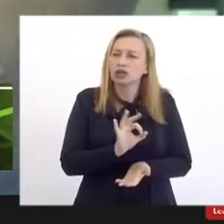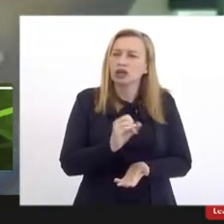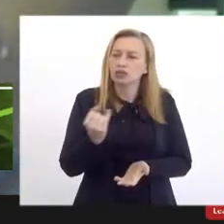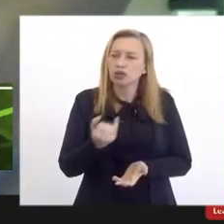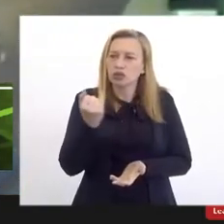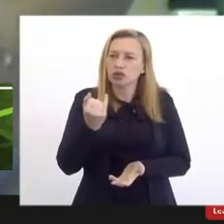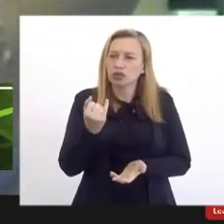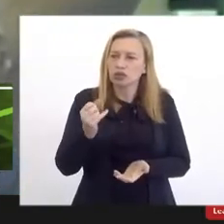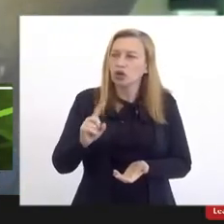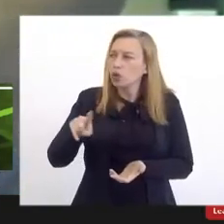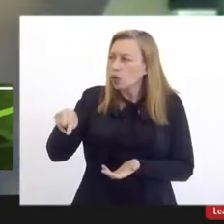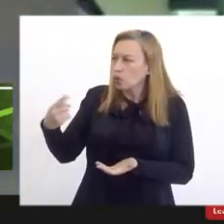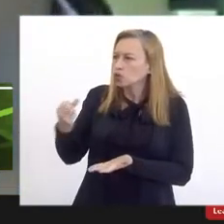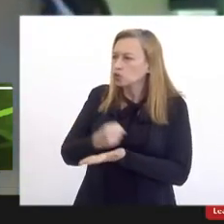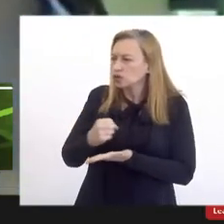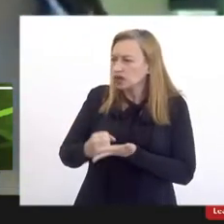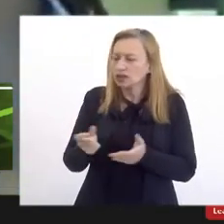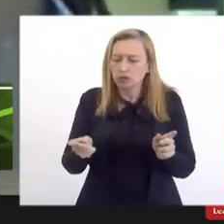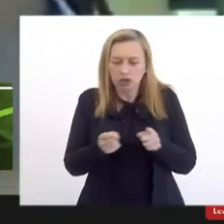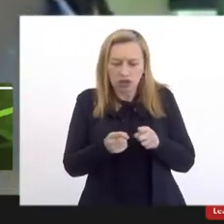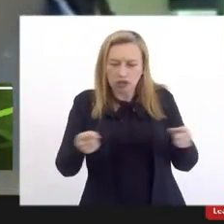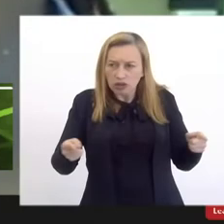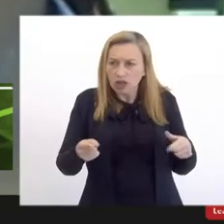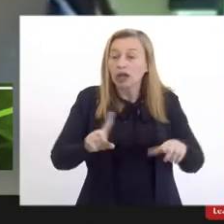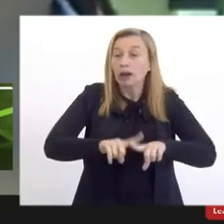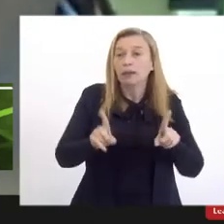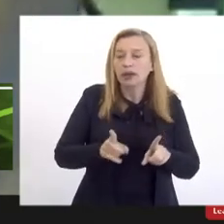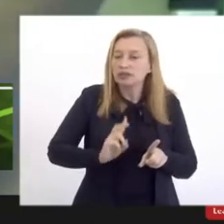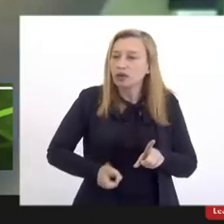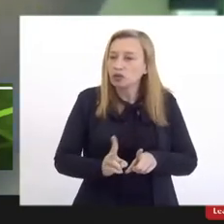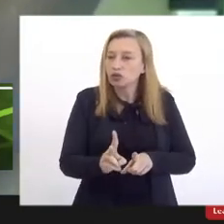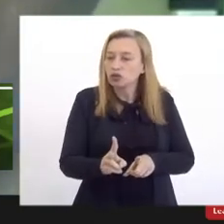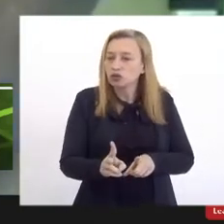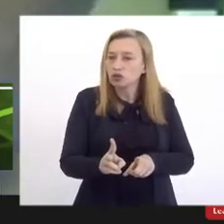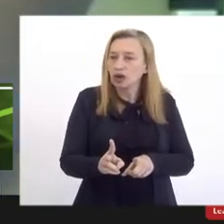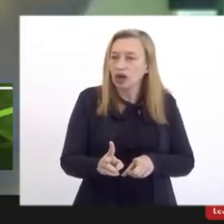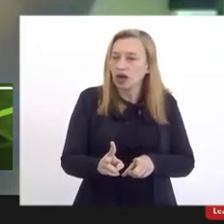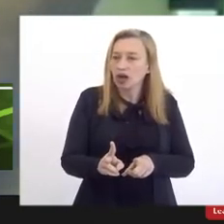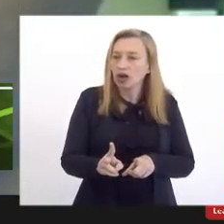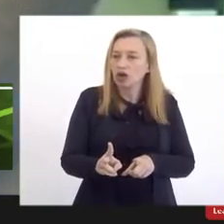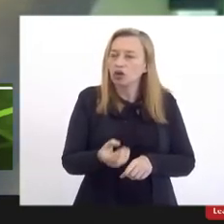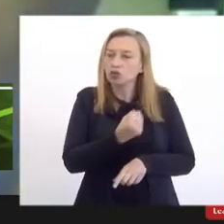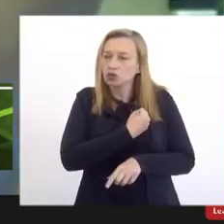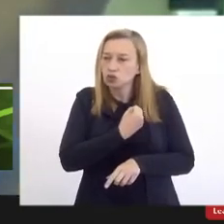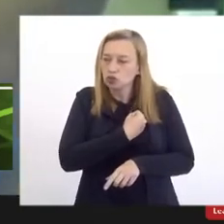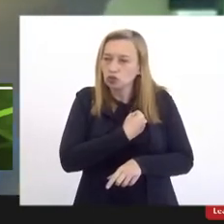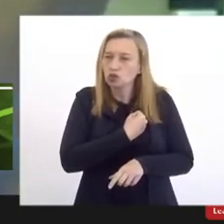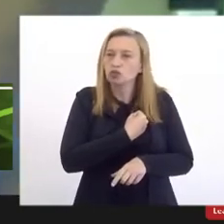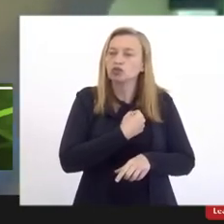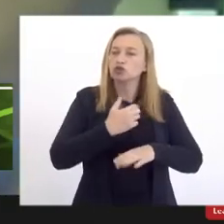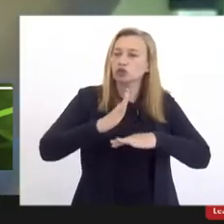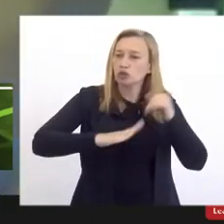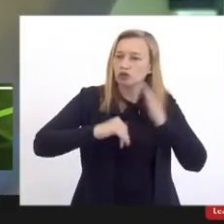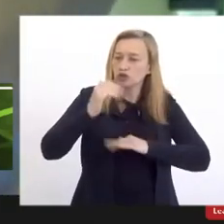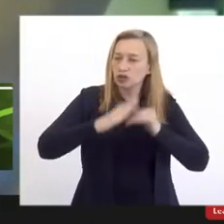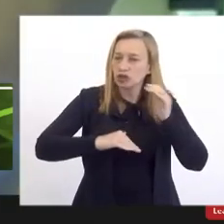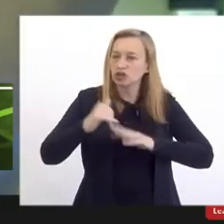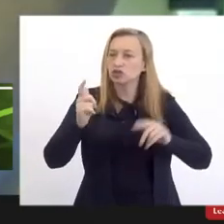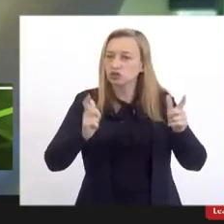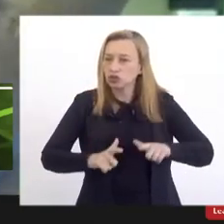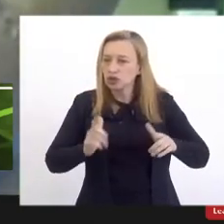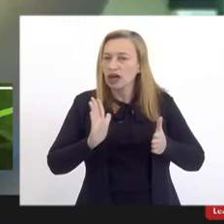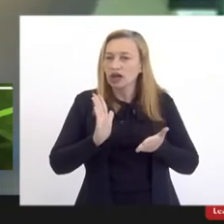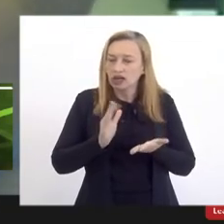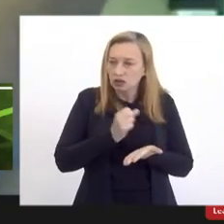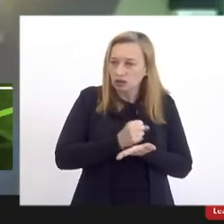alguns outros contratos pequenos, mas para manter esse quantitativo, ou seja, para poder contratar mais serviços e gastar mais,